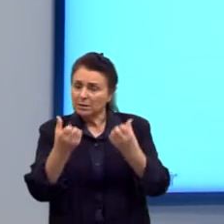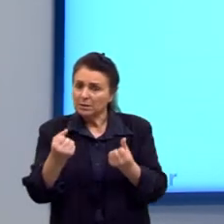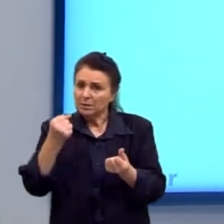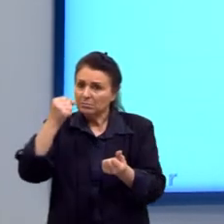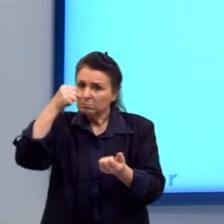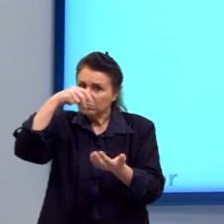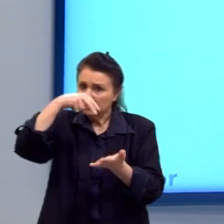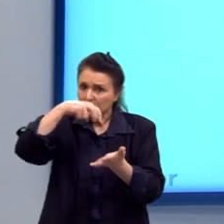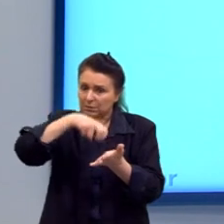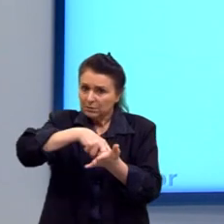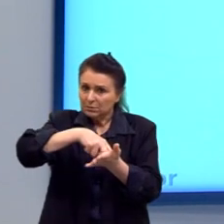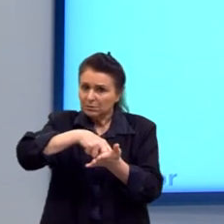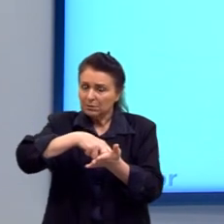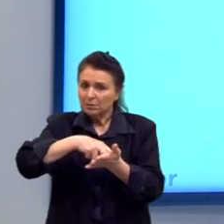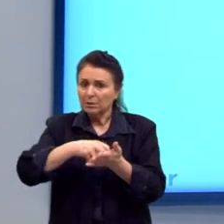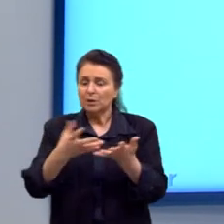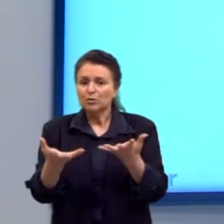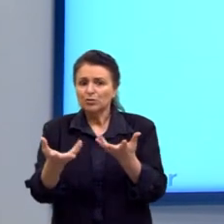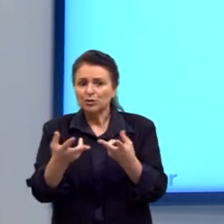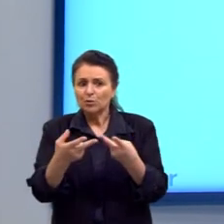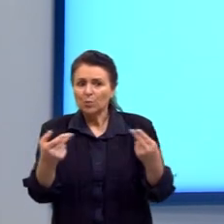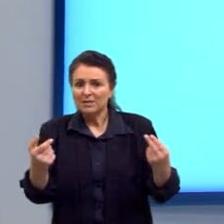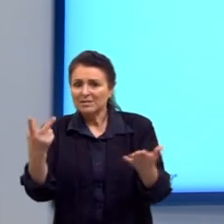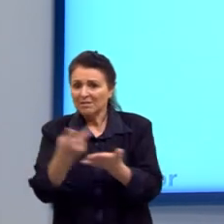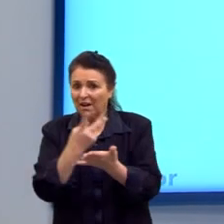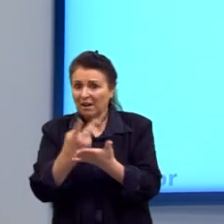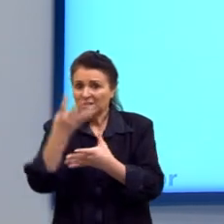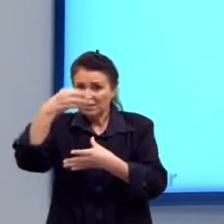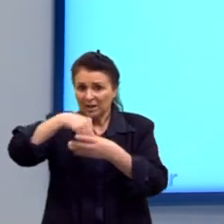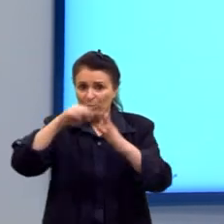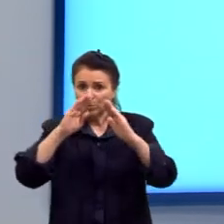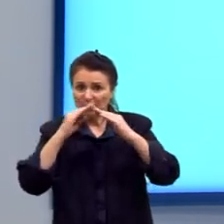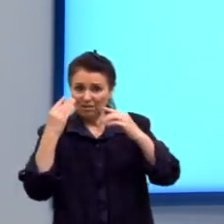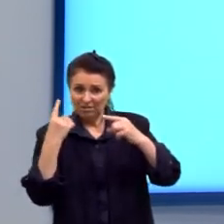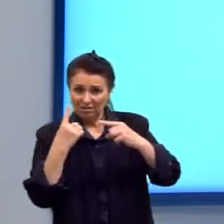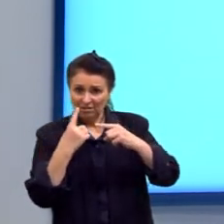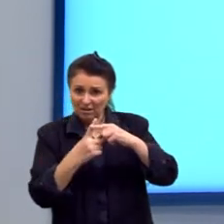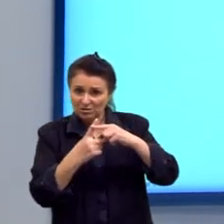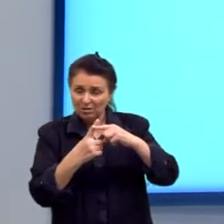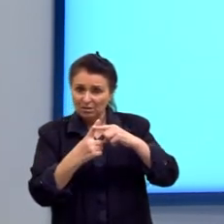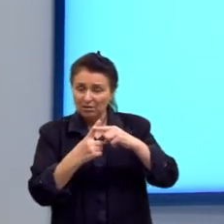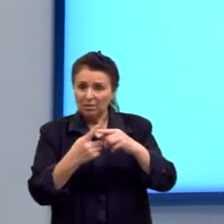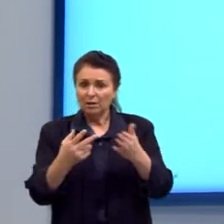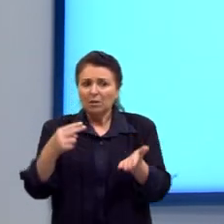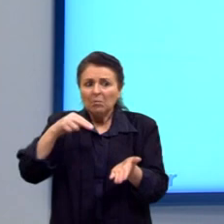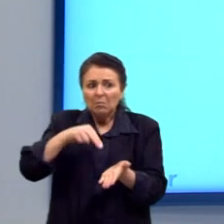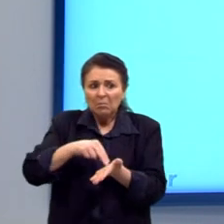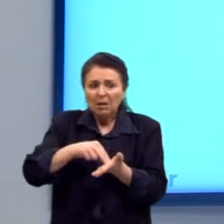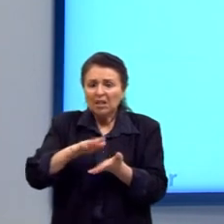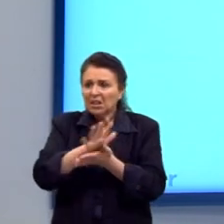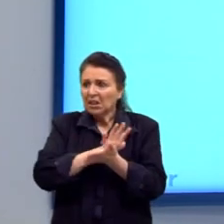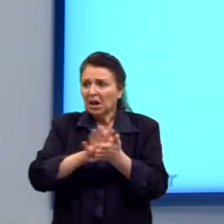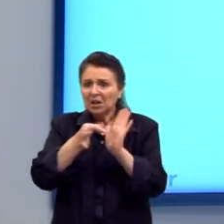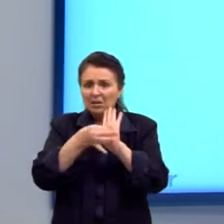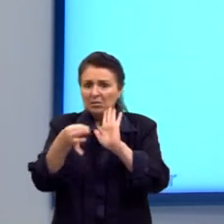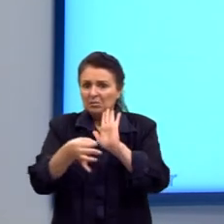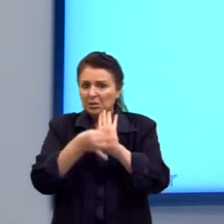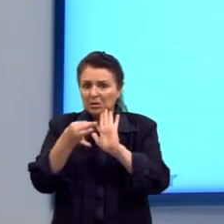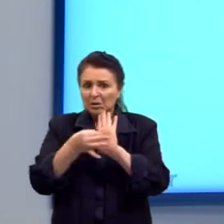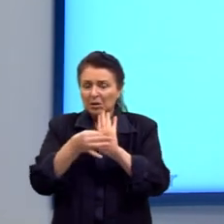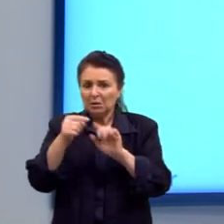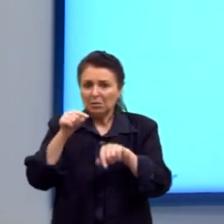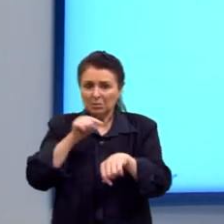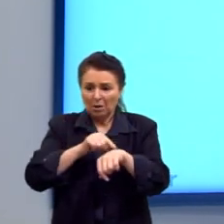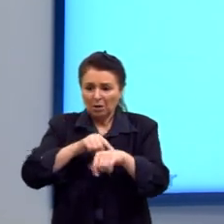transgressões religiosas, depende do momento. Neutralidade diante da condenação dos servos,